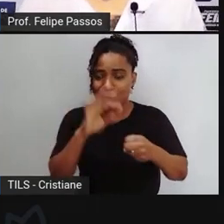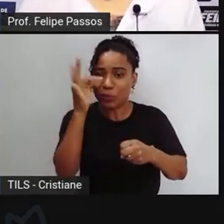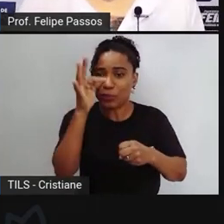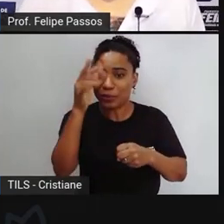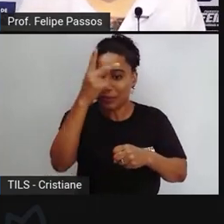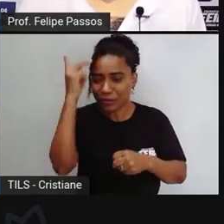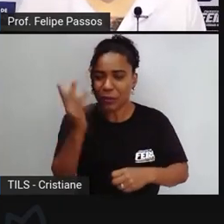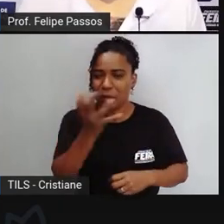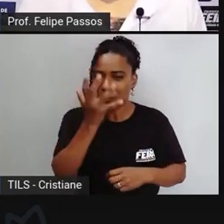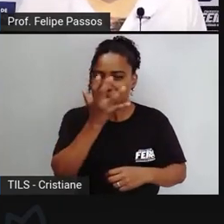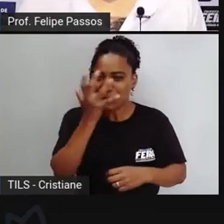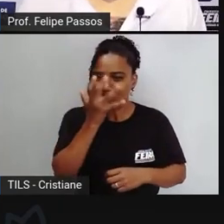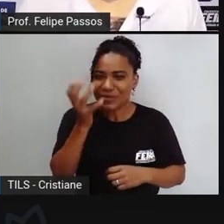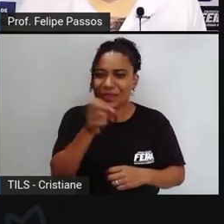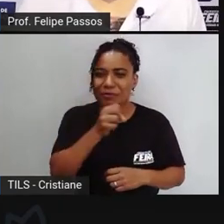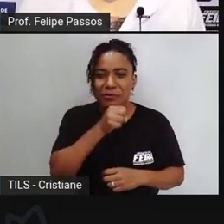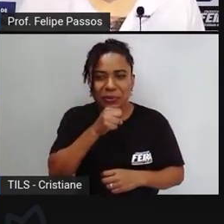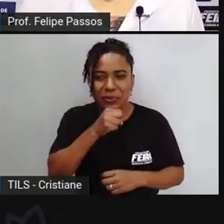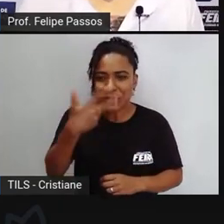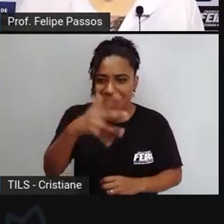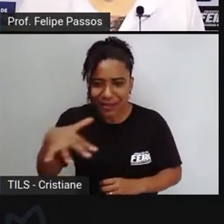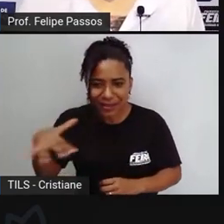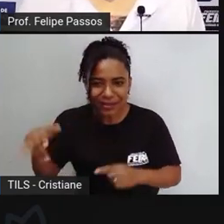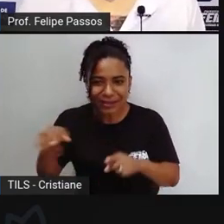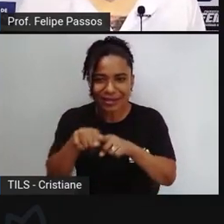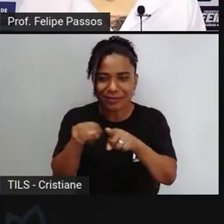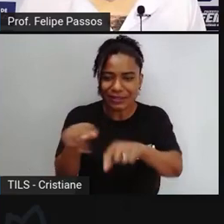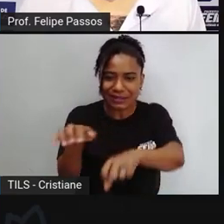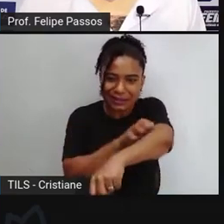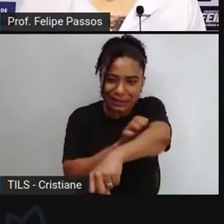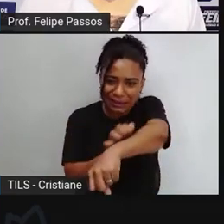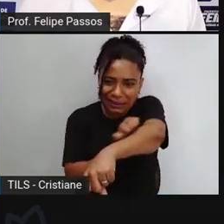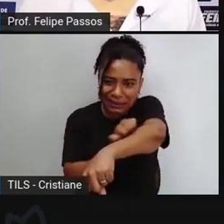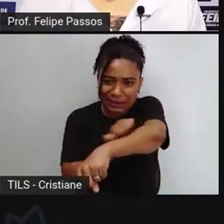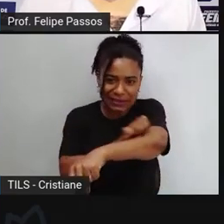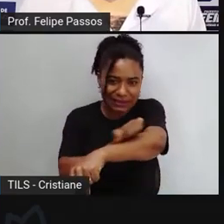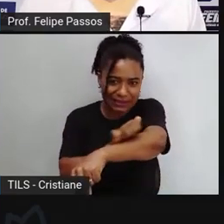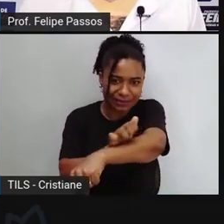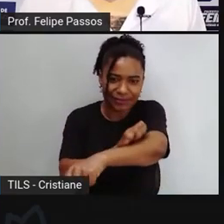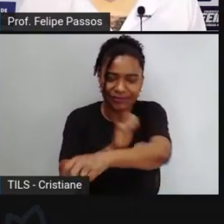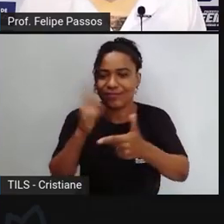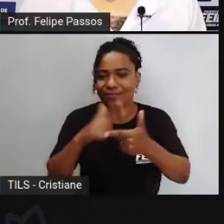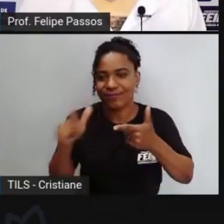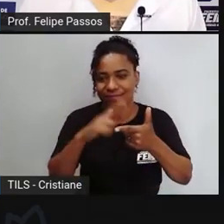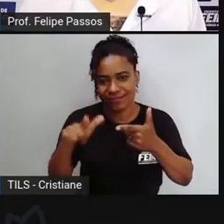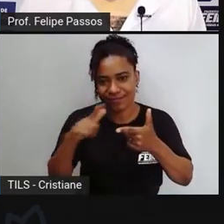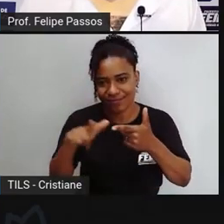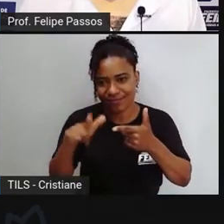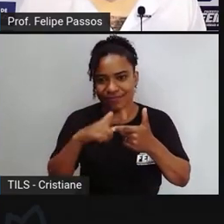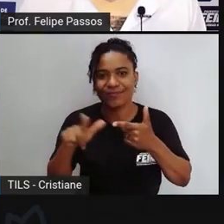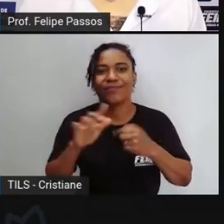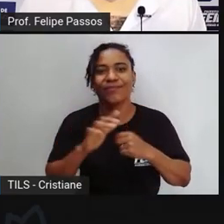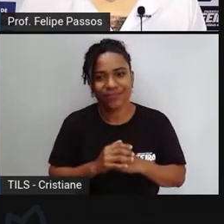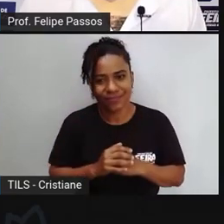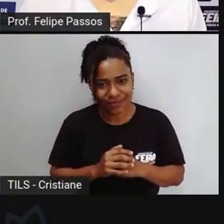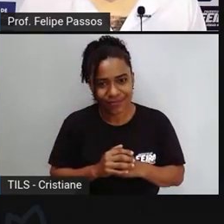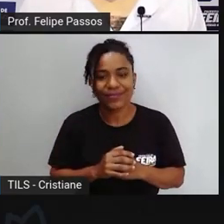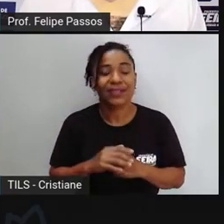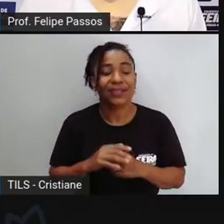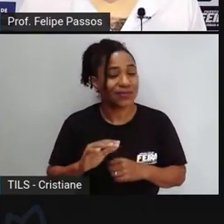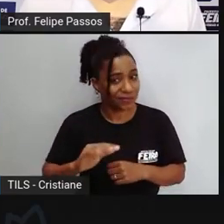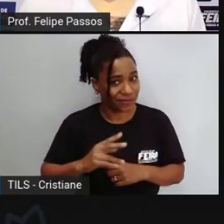e o mais importante, podendo existir até surdez